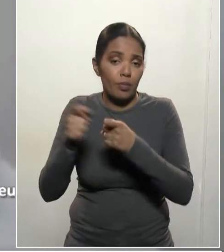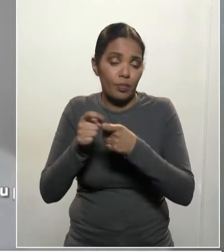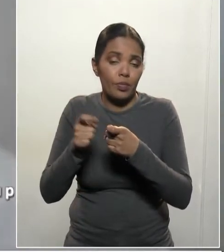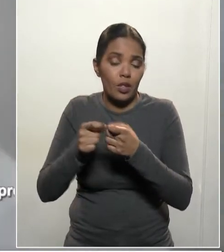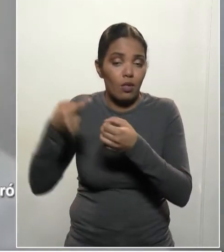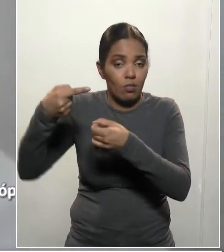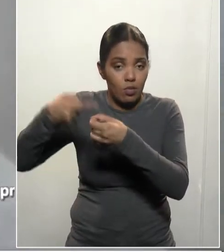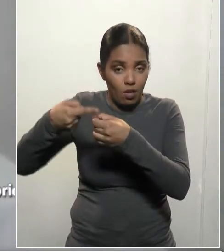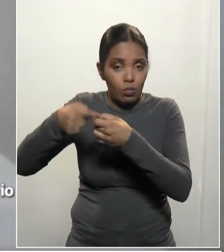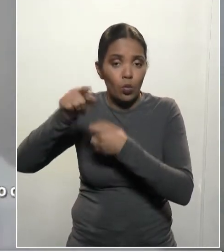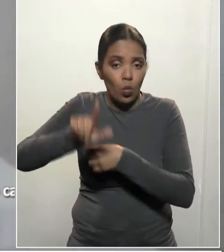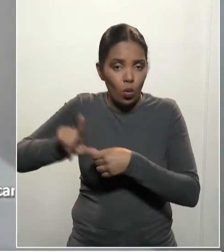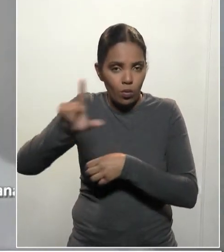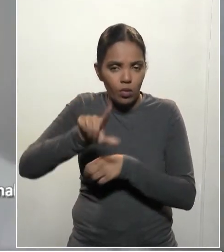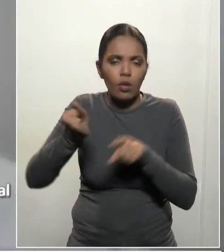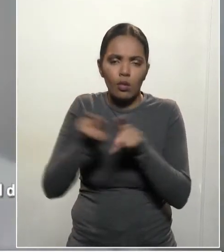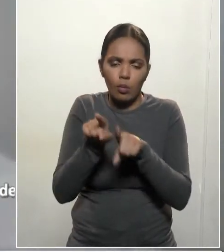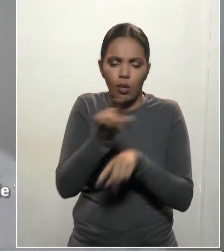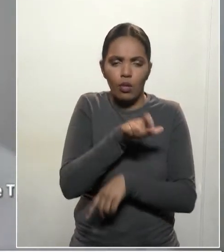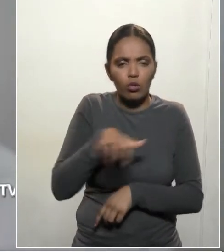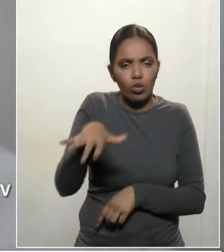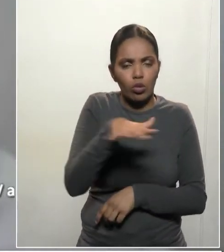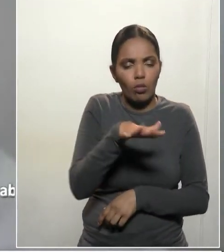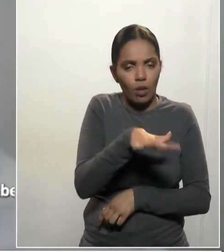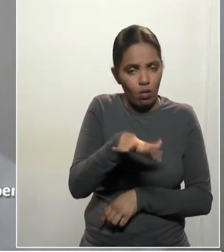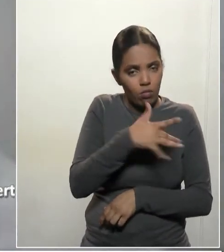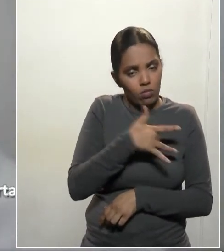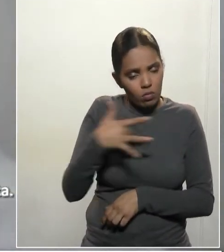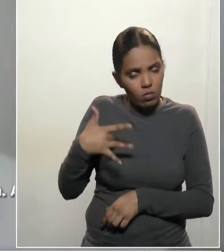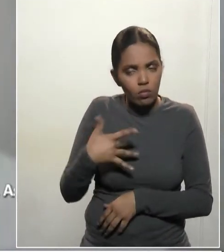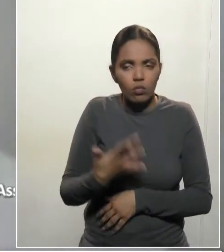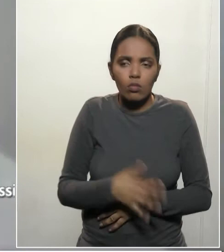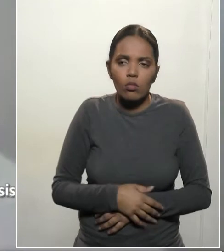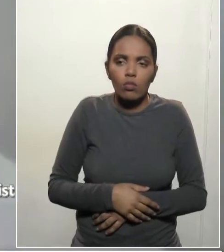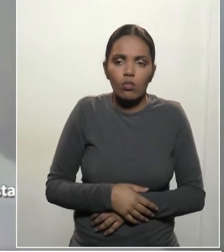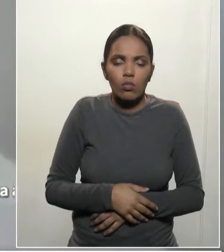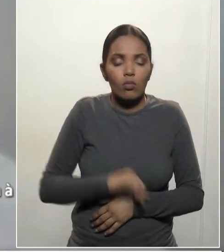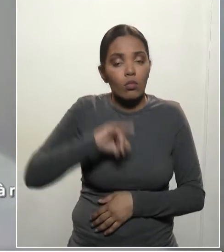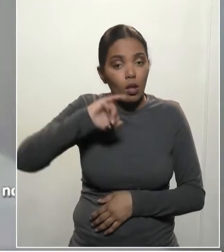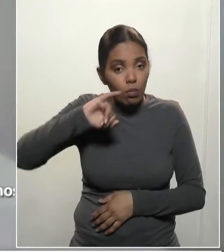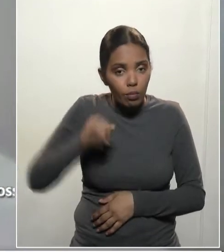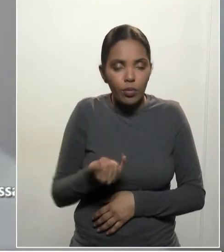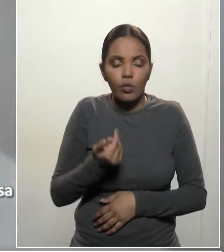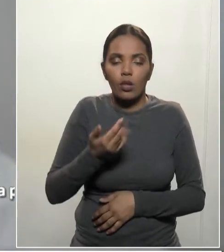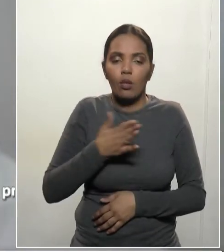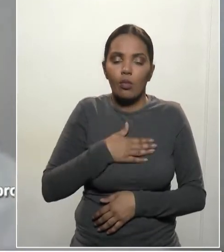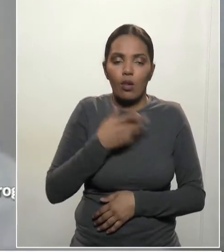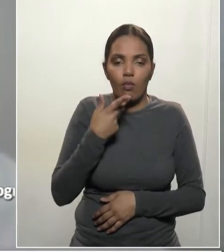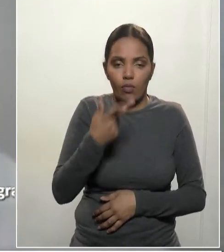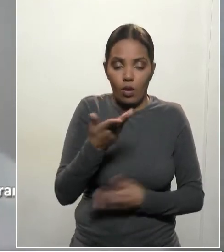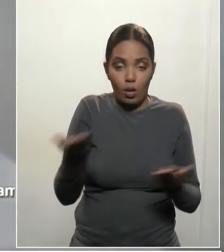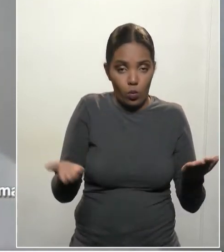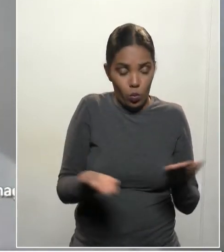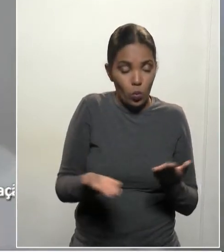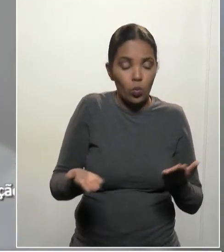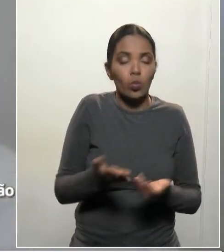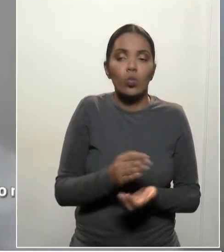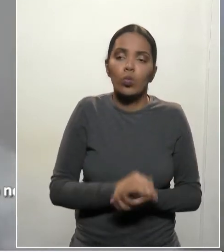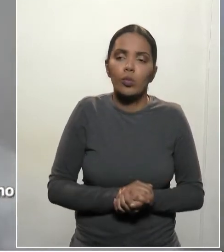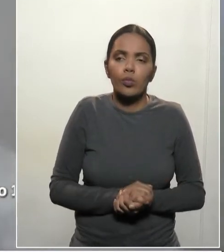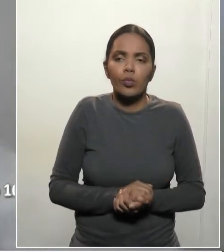mas também das coisas da saúde. E quero aproveitar, encerrar essa minha fala inicial do dia de hoje,